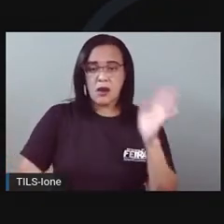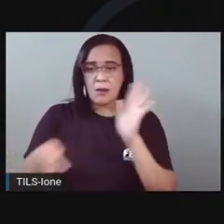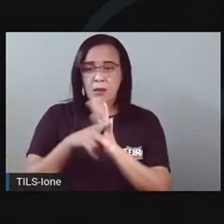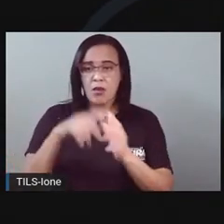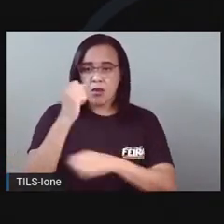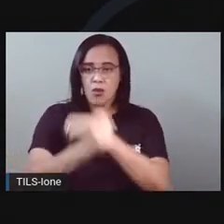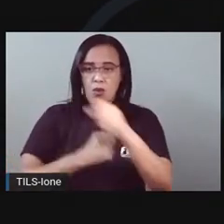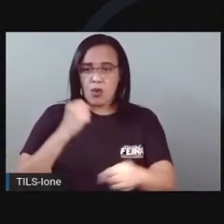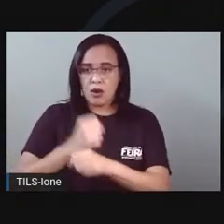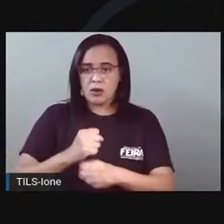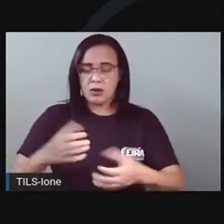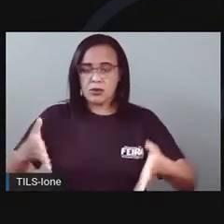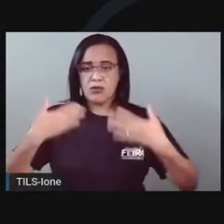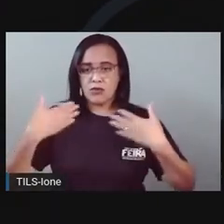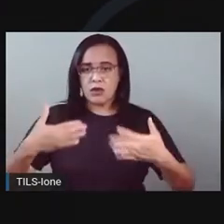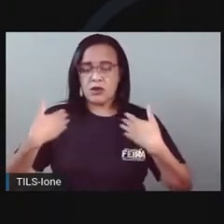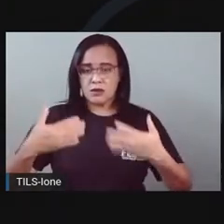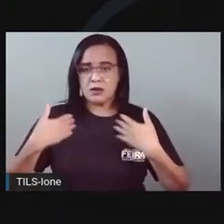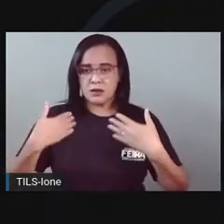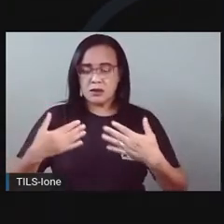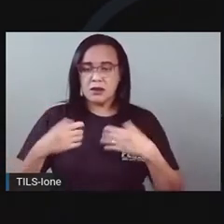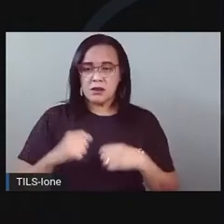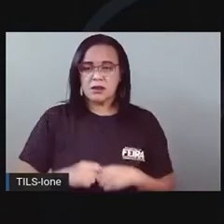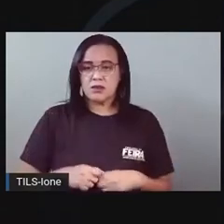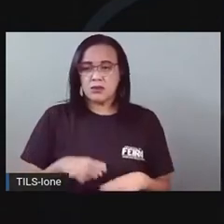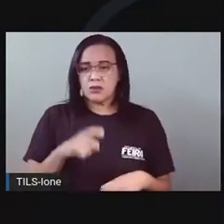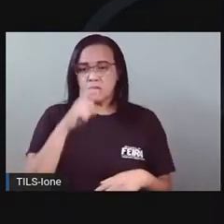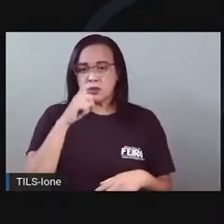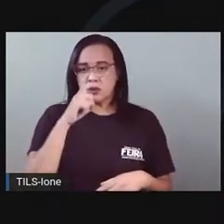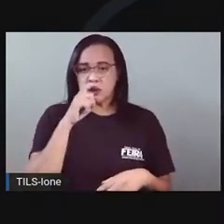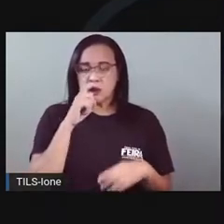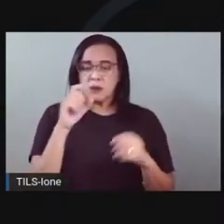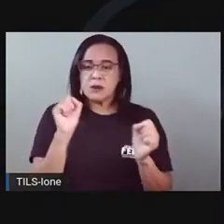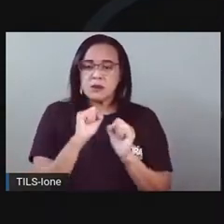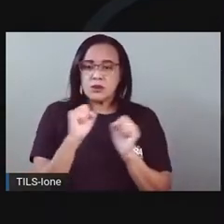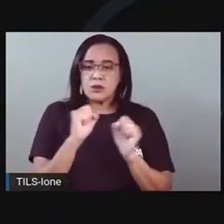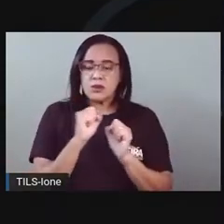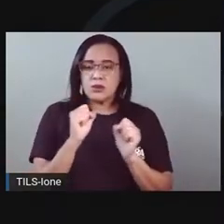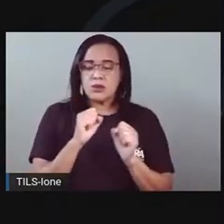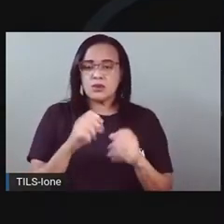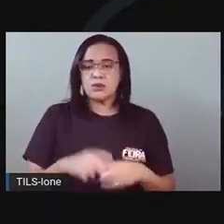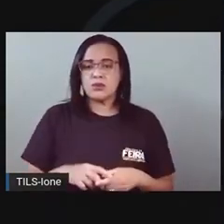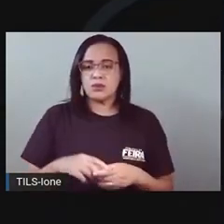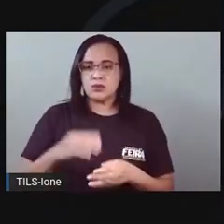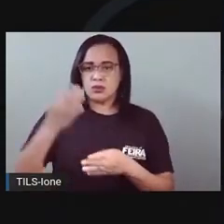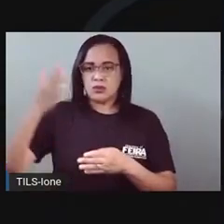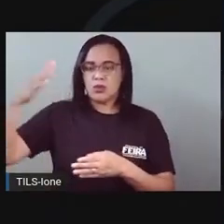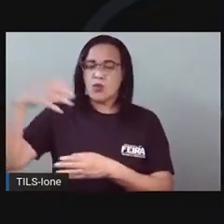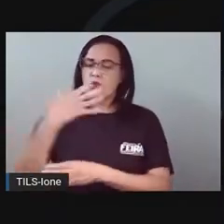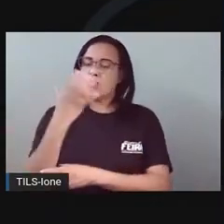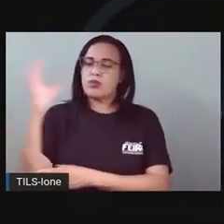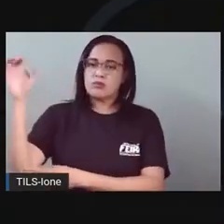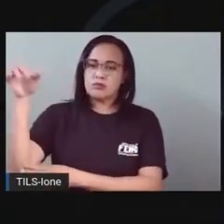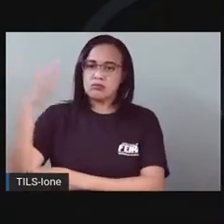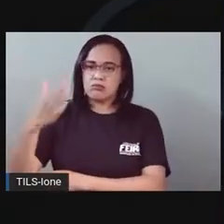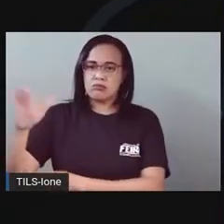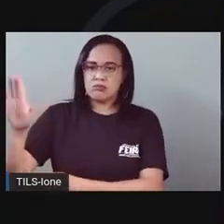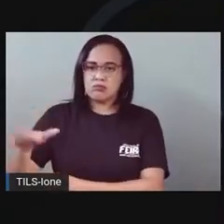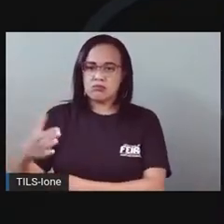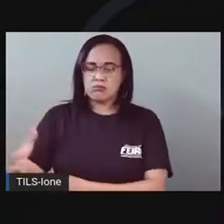outono, inverno e primavera. As estações do ano são marcadas pelas variações do tempo, ou